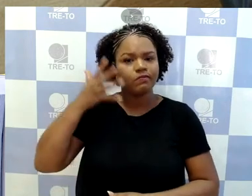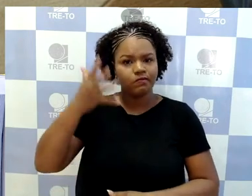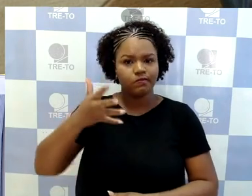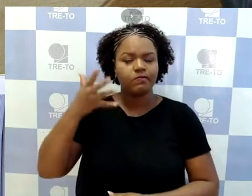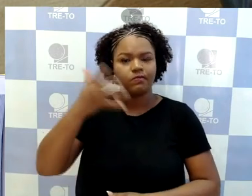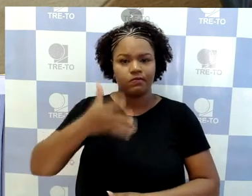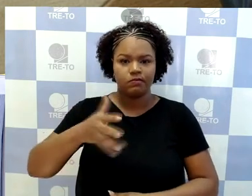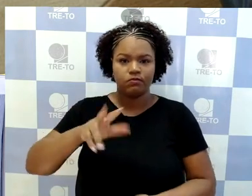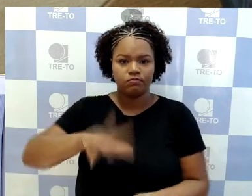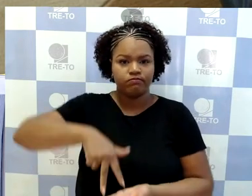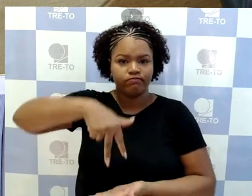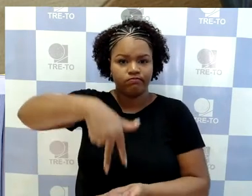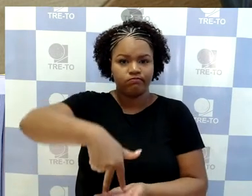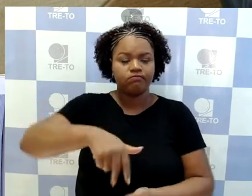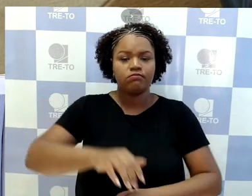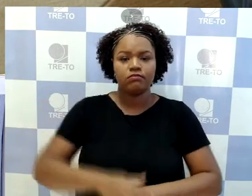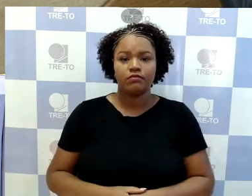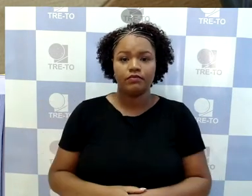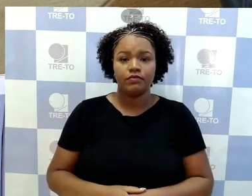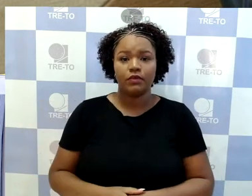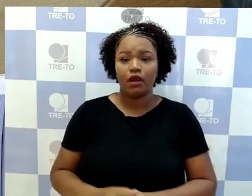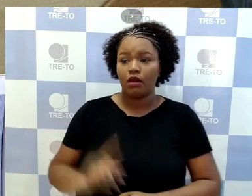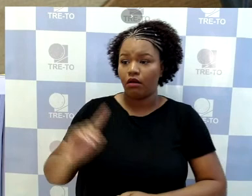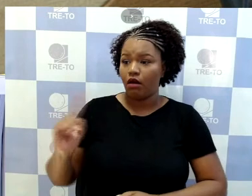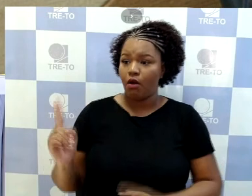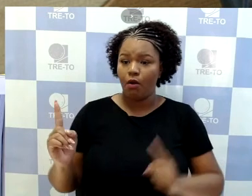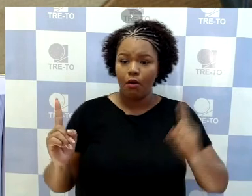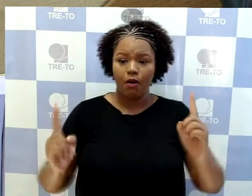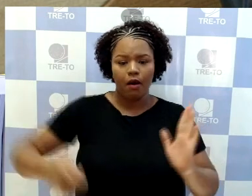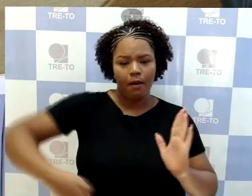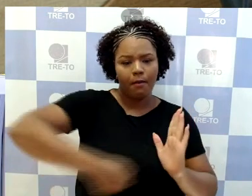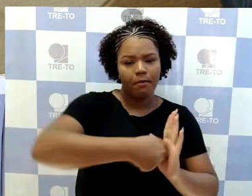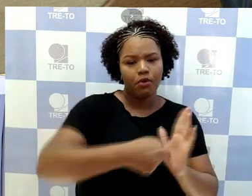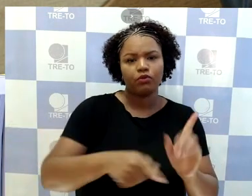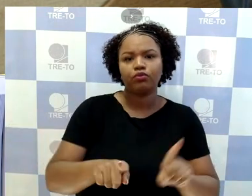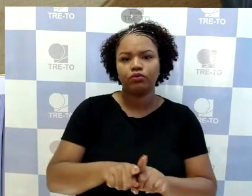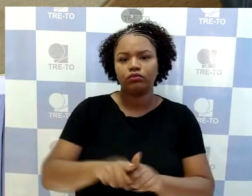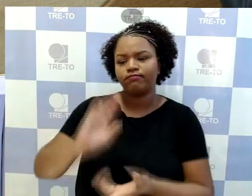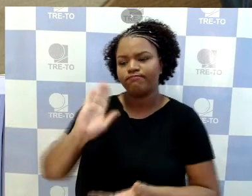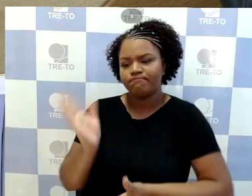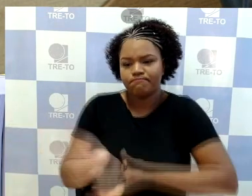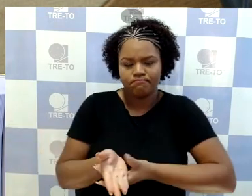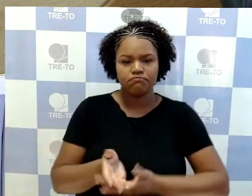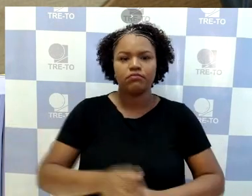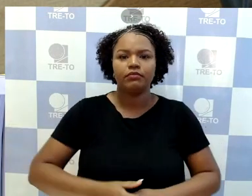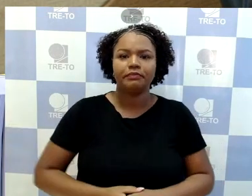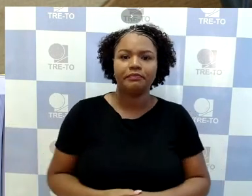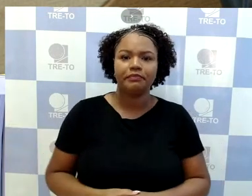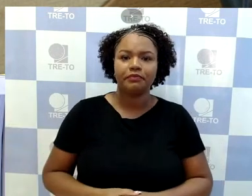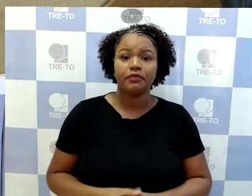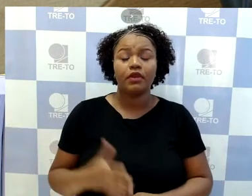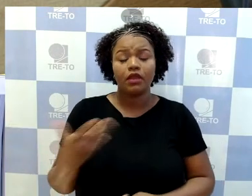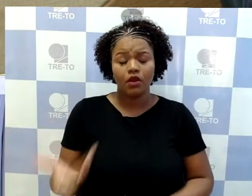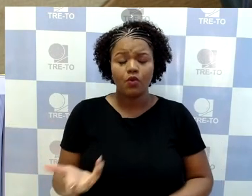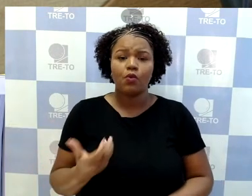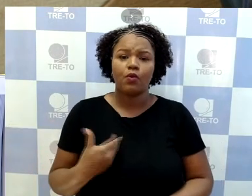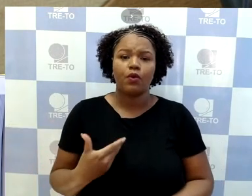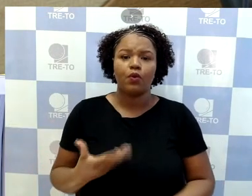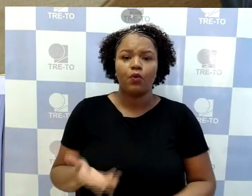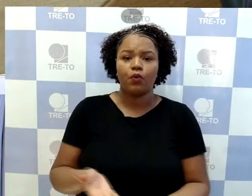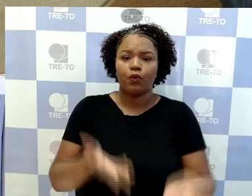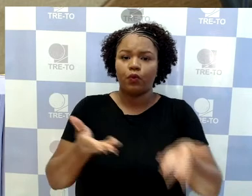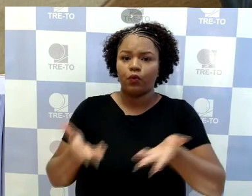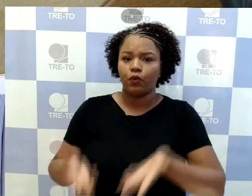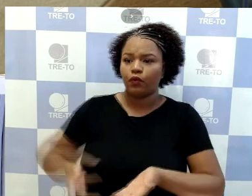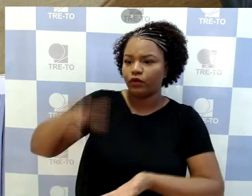Por ambas as partes do processo, recorrente e recorrida. Assim, convido pela ordem a